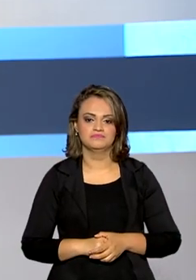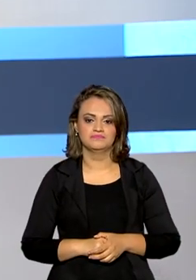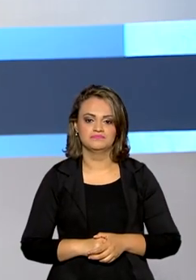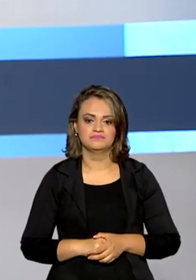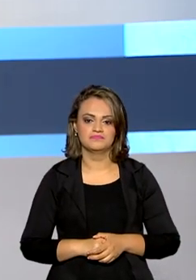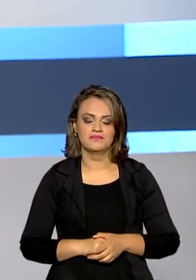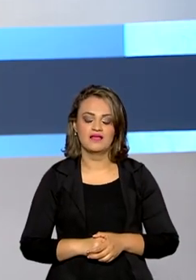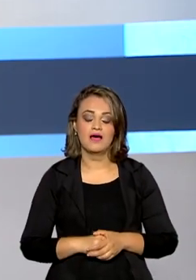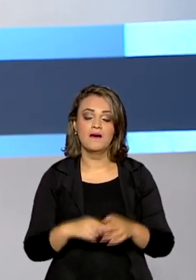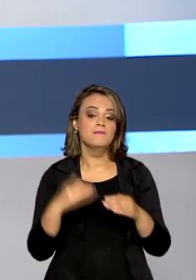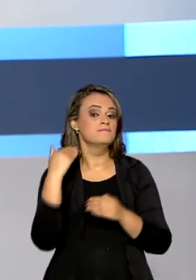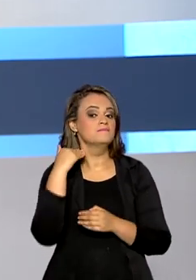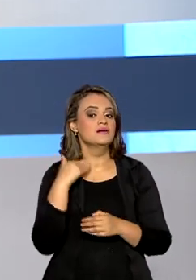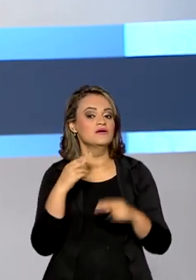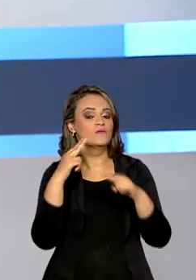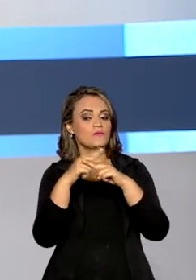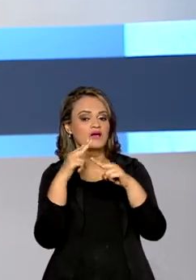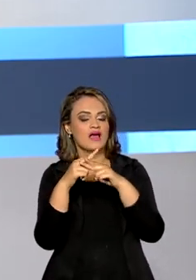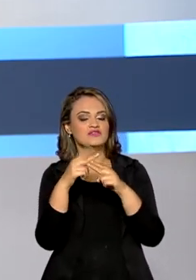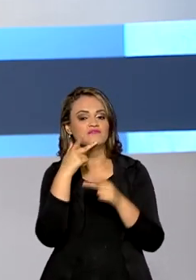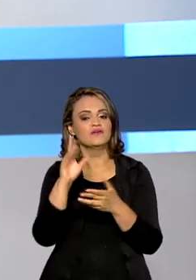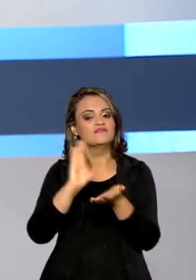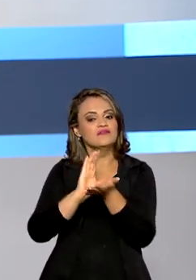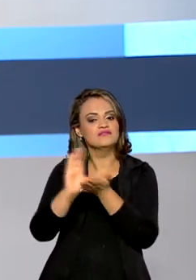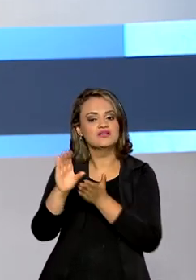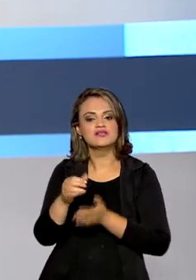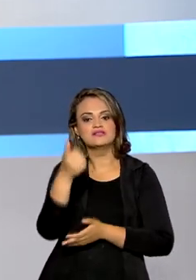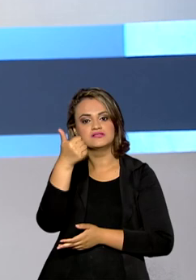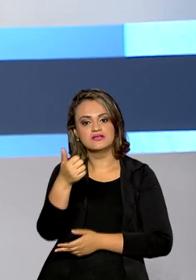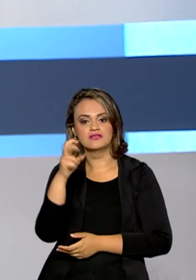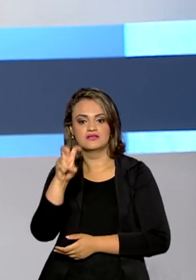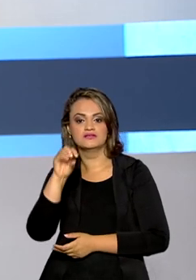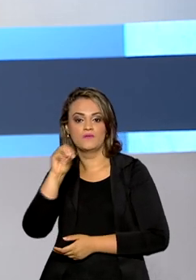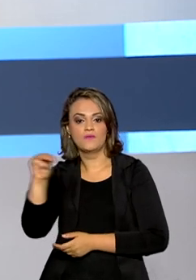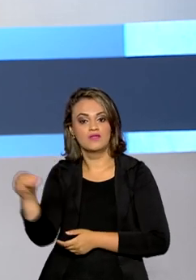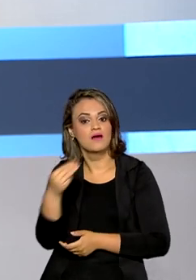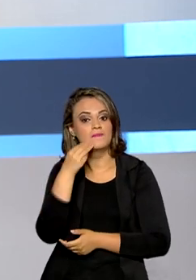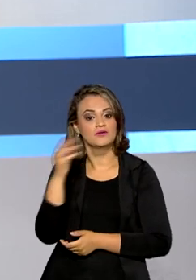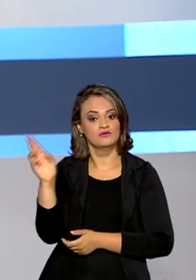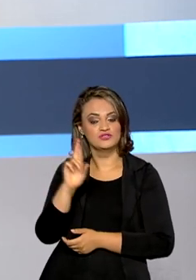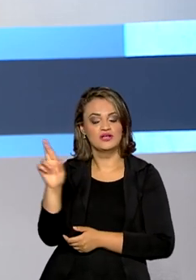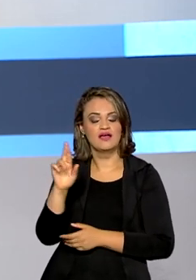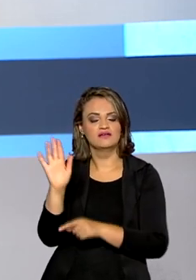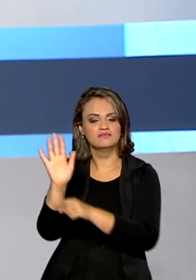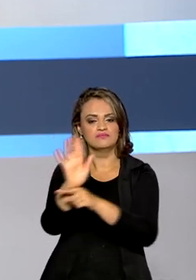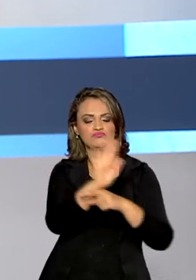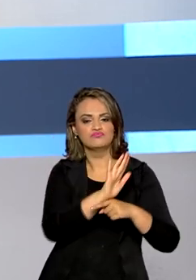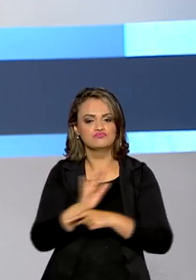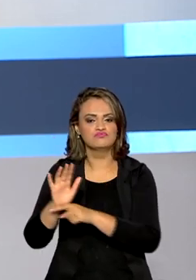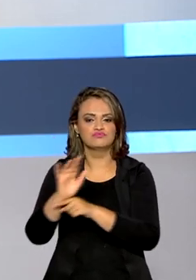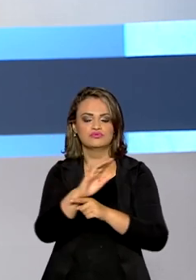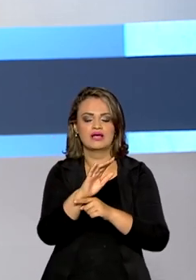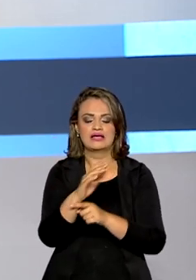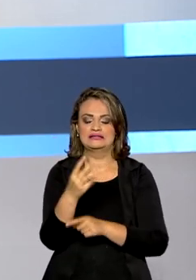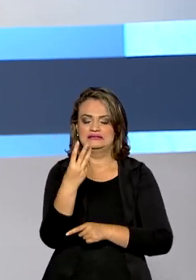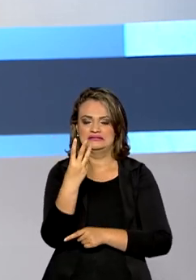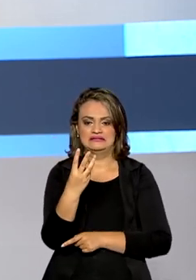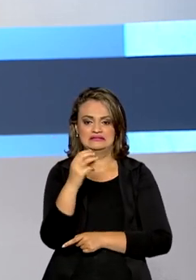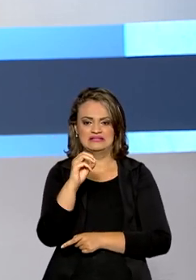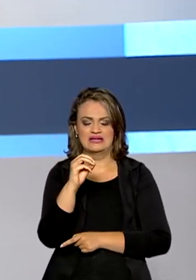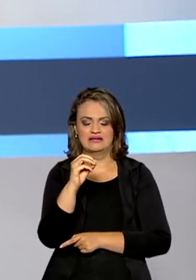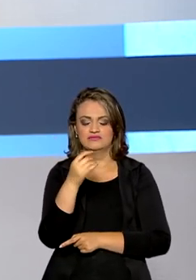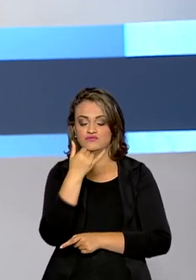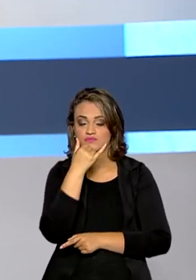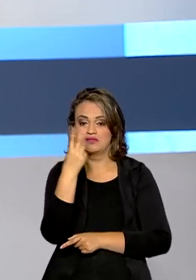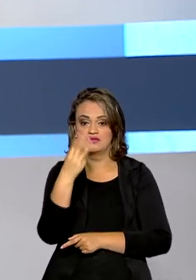A Caixa anunciou que vai investir 150 milhões de reais na preservação de 3 milhões de hectares